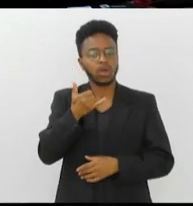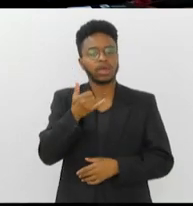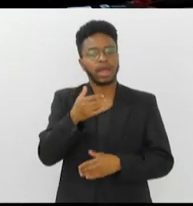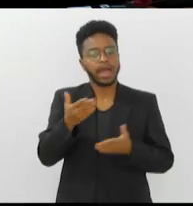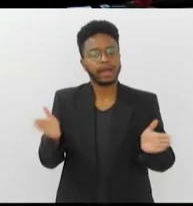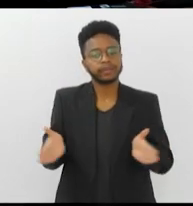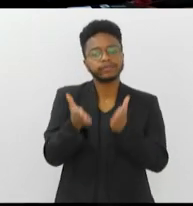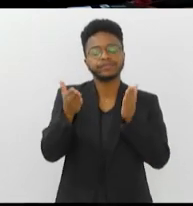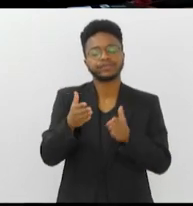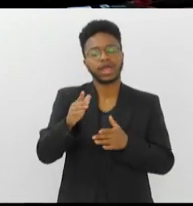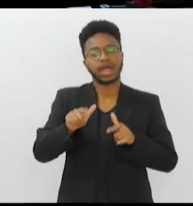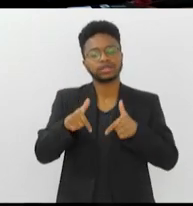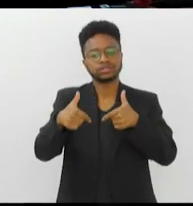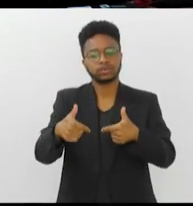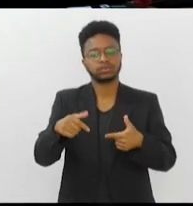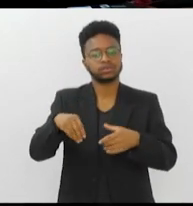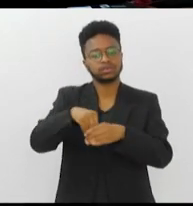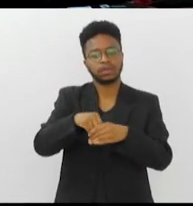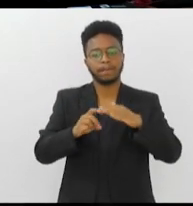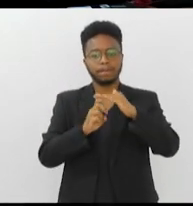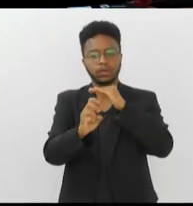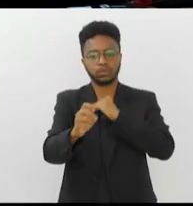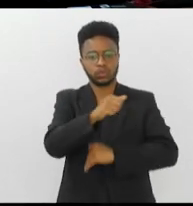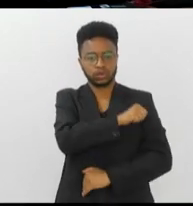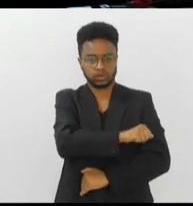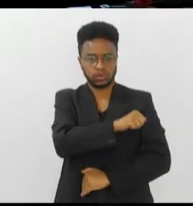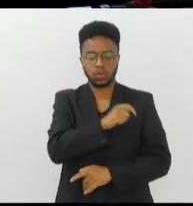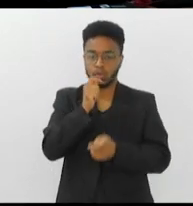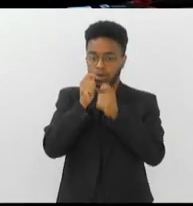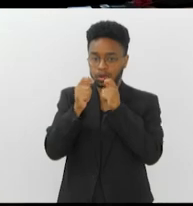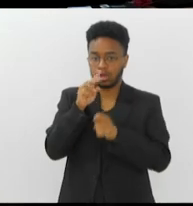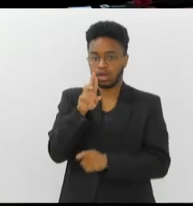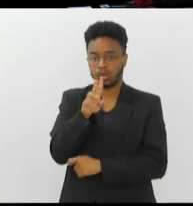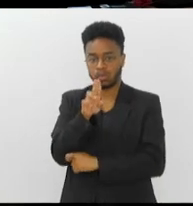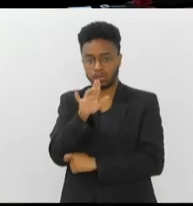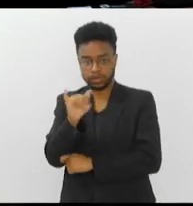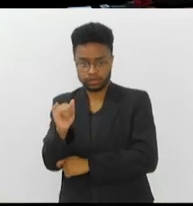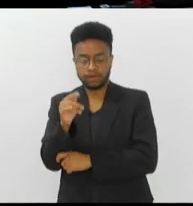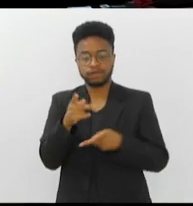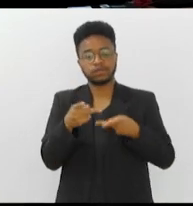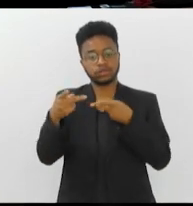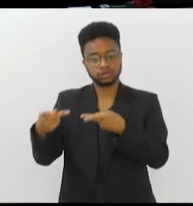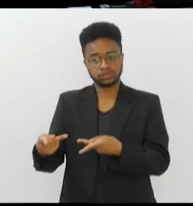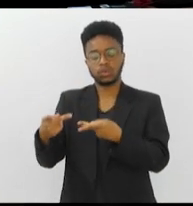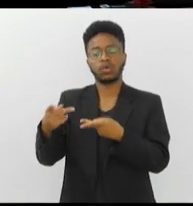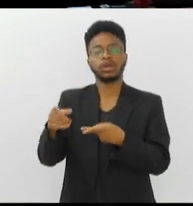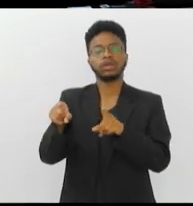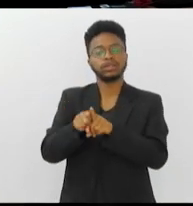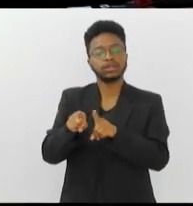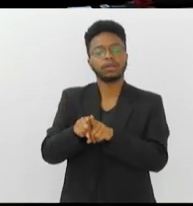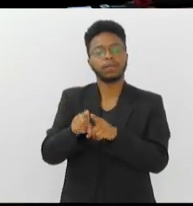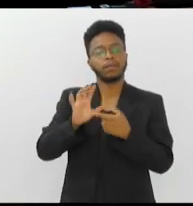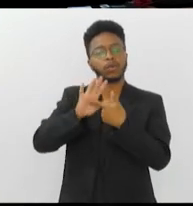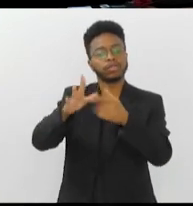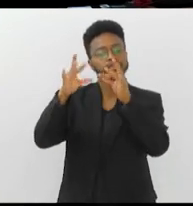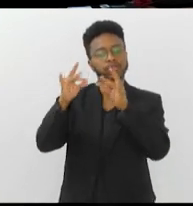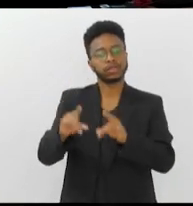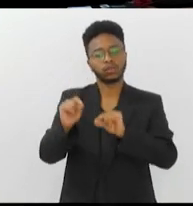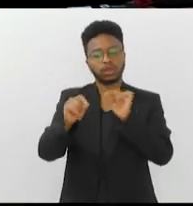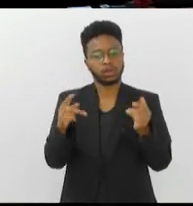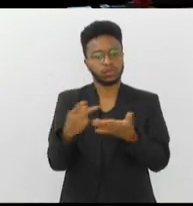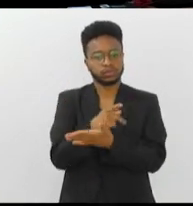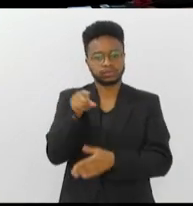sociocultural no Metro Rio. O repórter Rui Guilherme está na Estação Carioca e traz todos os detalhes. Bom dia, Rui!